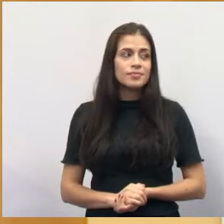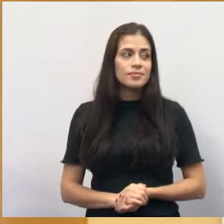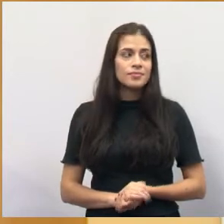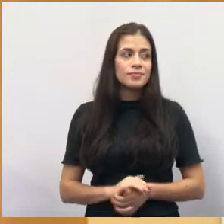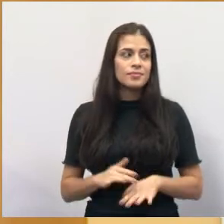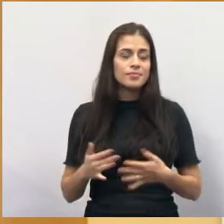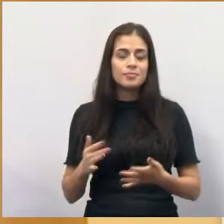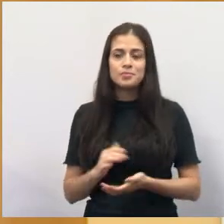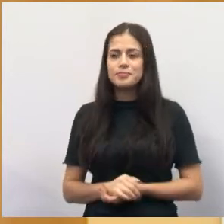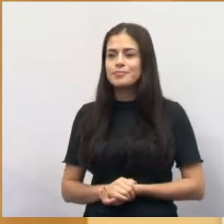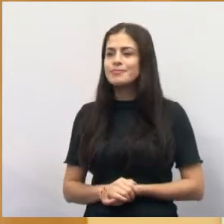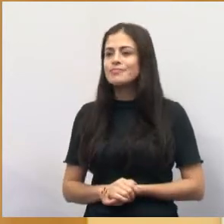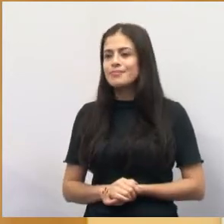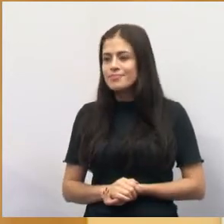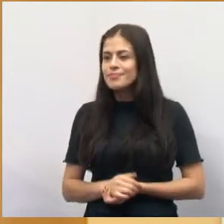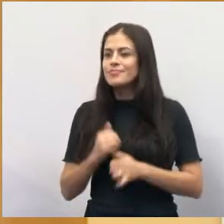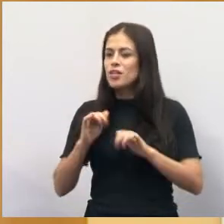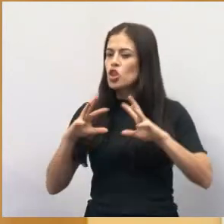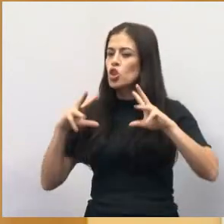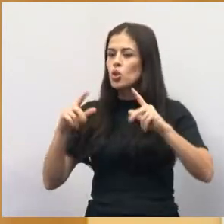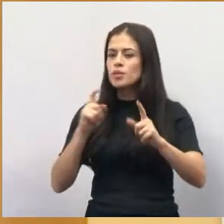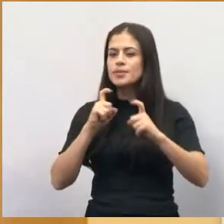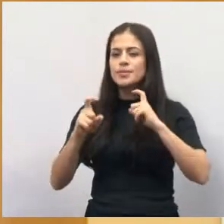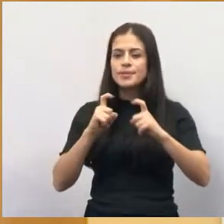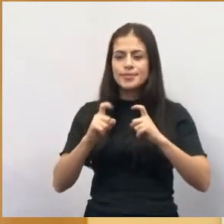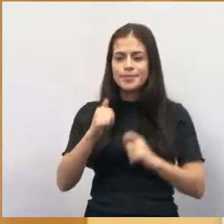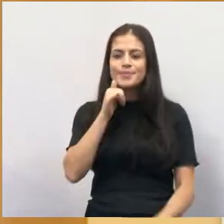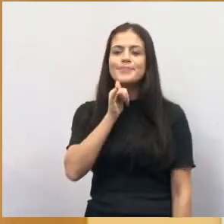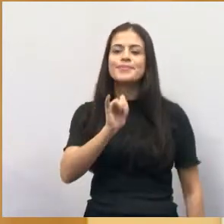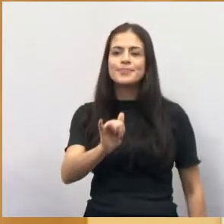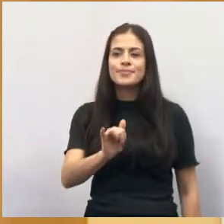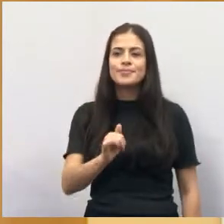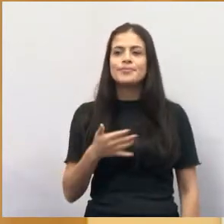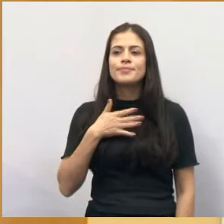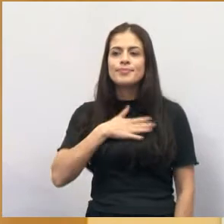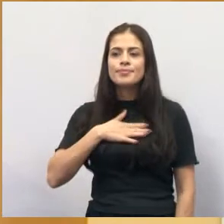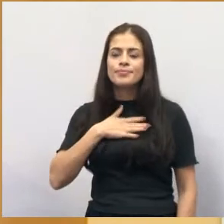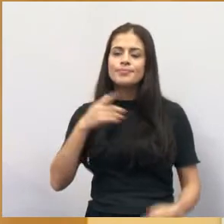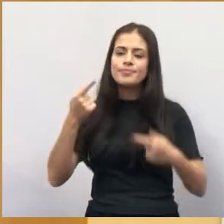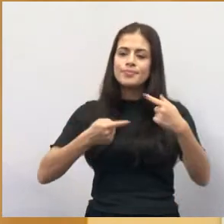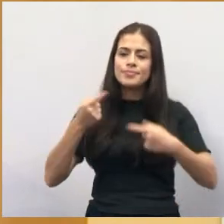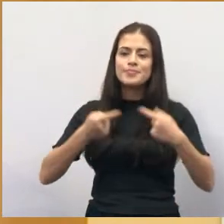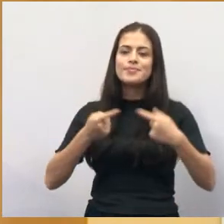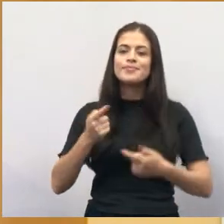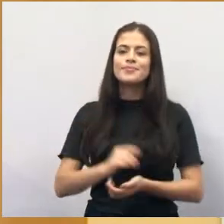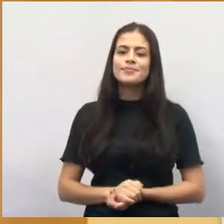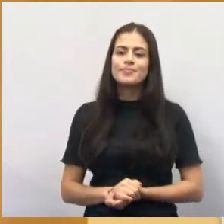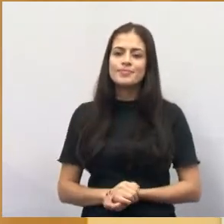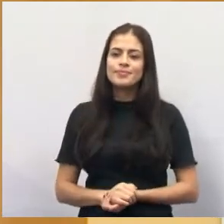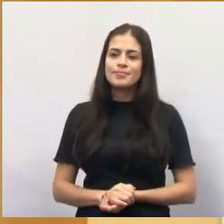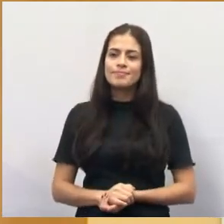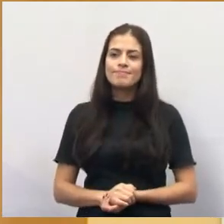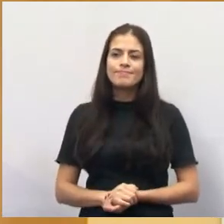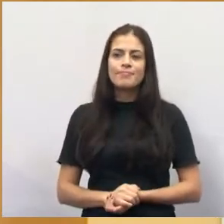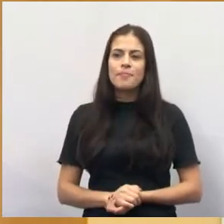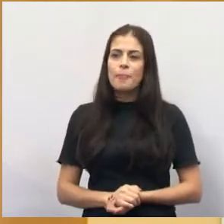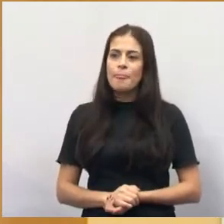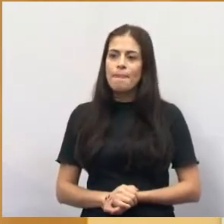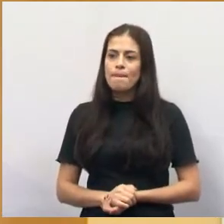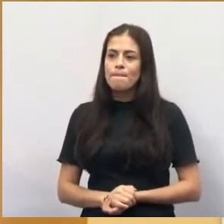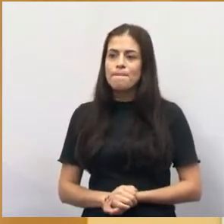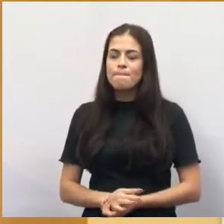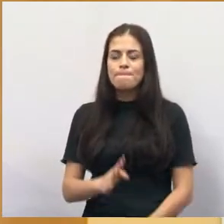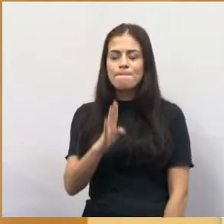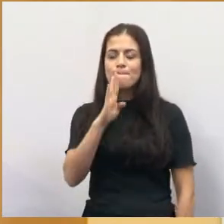Salomão, sempre, toda sessão tem falado isso. Eu gosto do debate. Não é? E não me